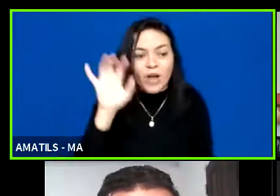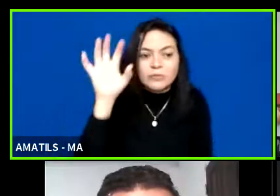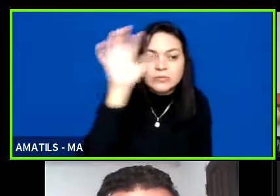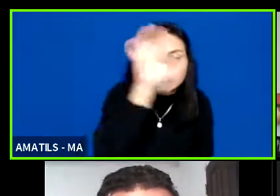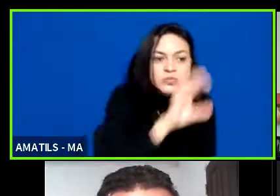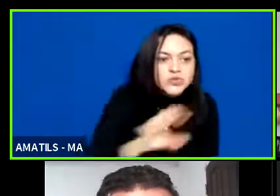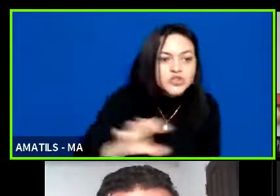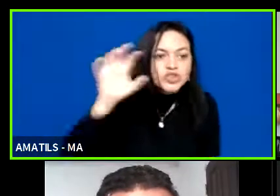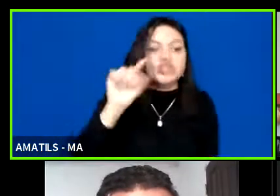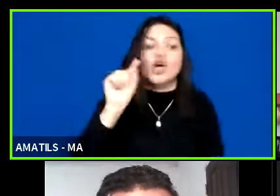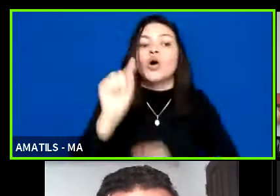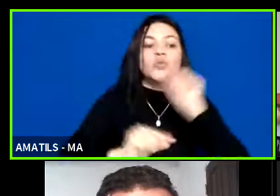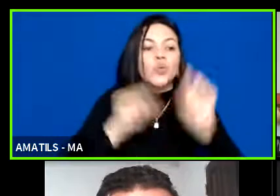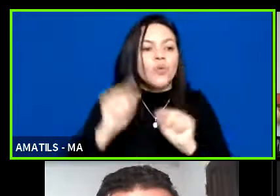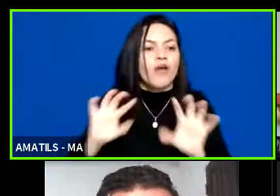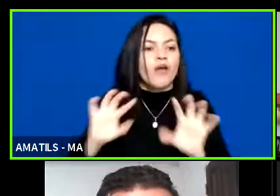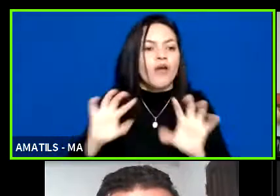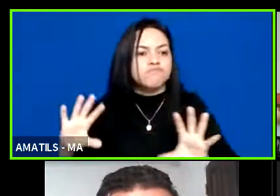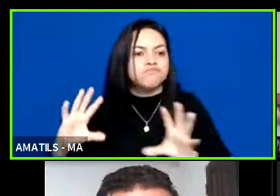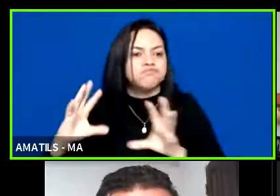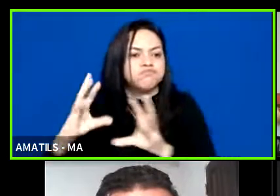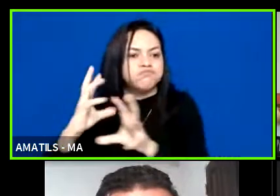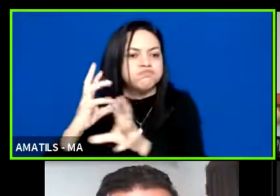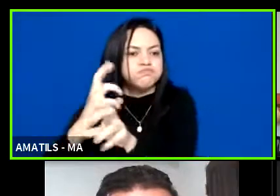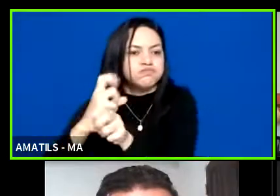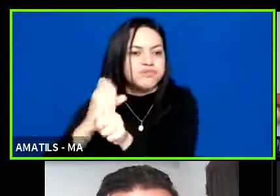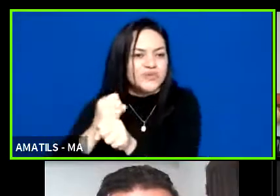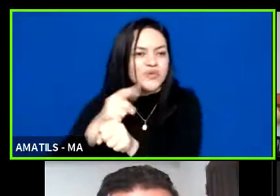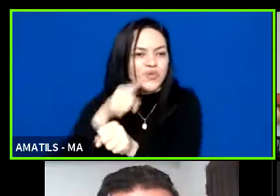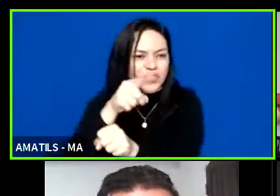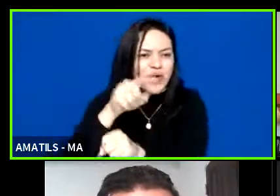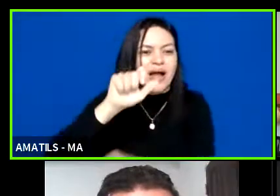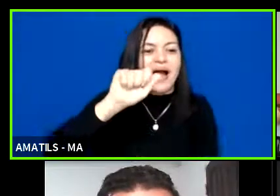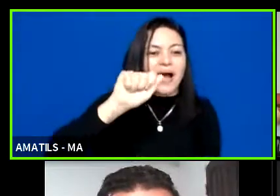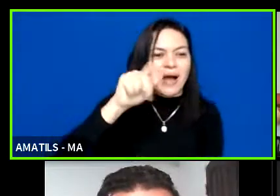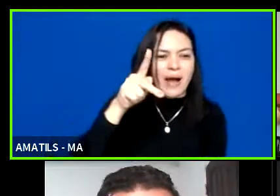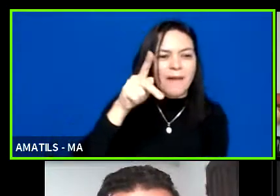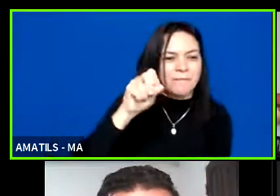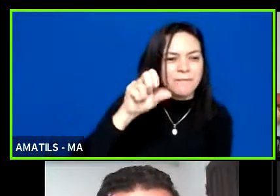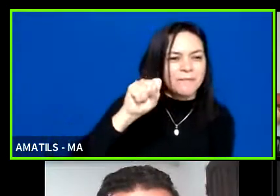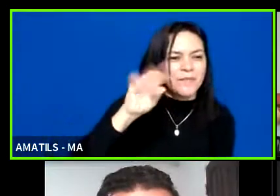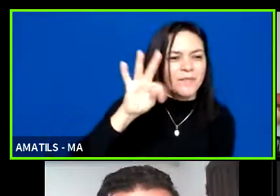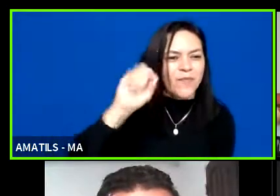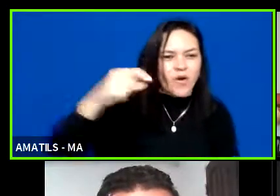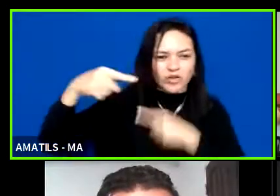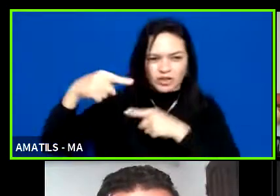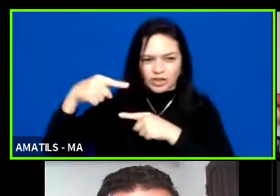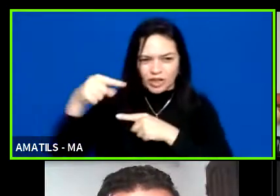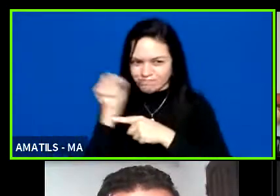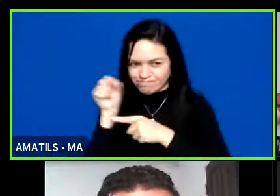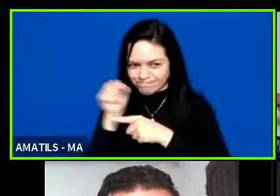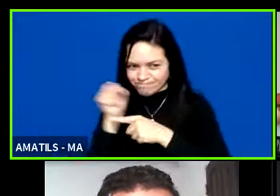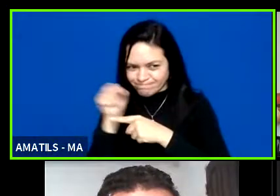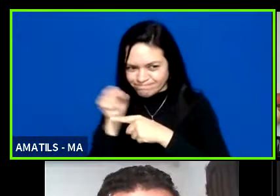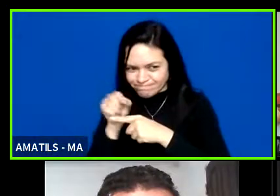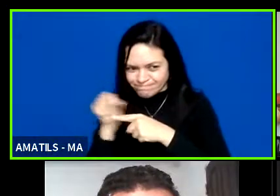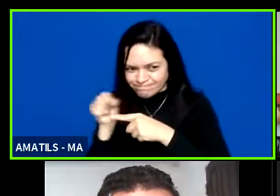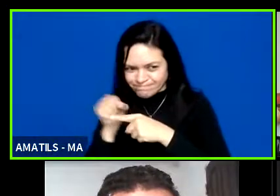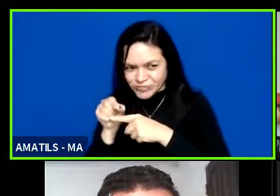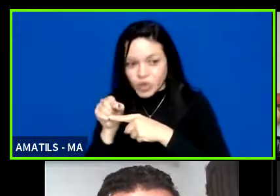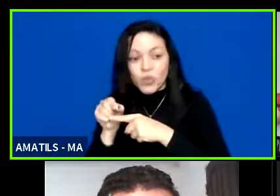arrecadado nas apostas lotéricas que são feitas neles em cada um dos 27